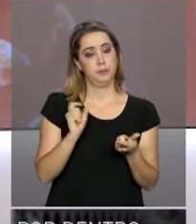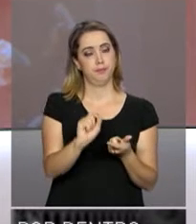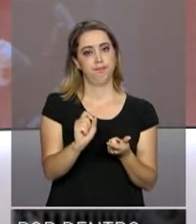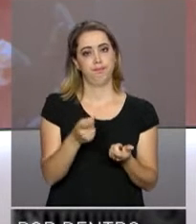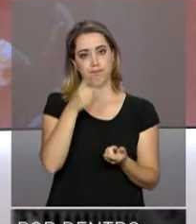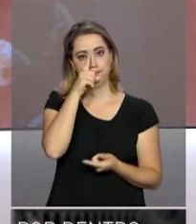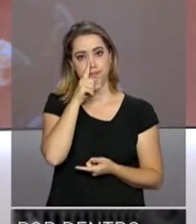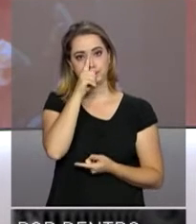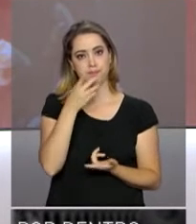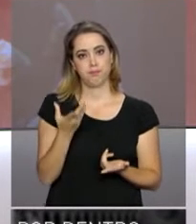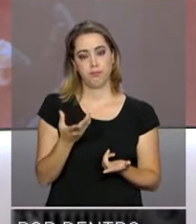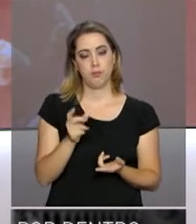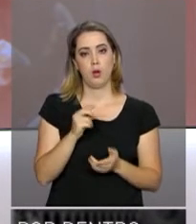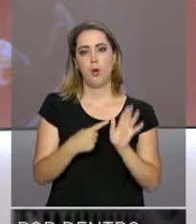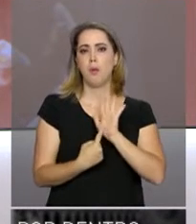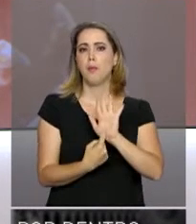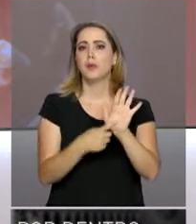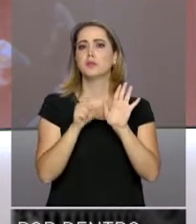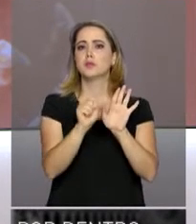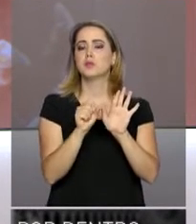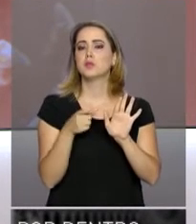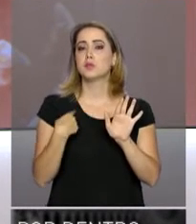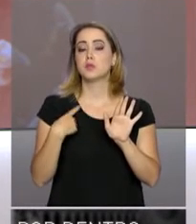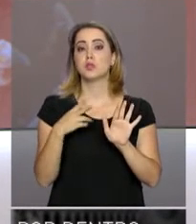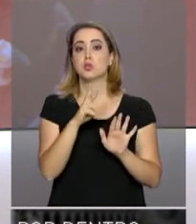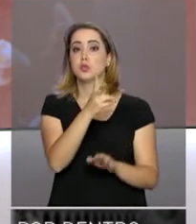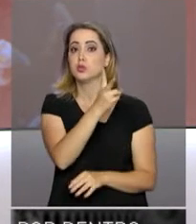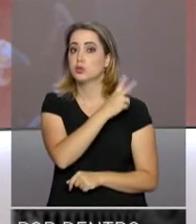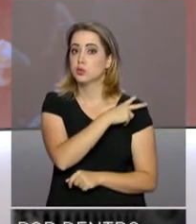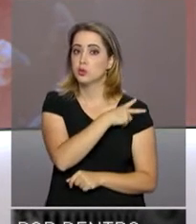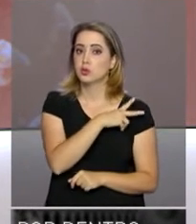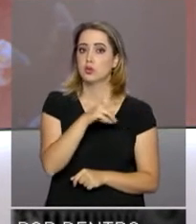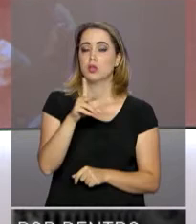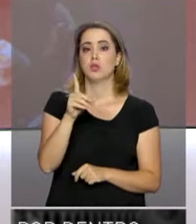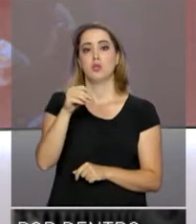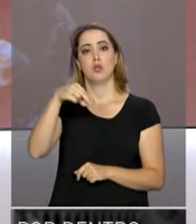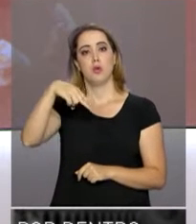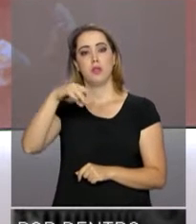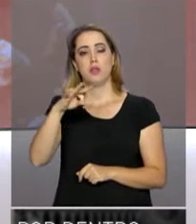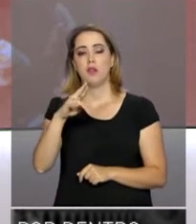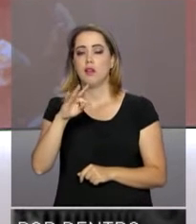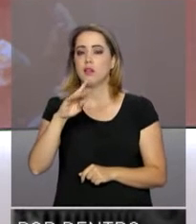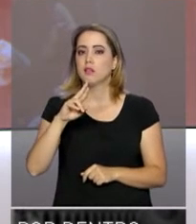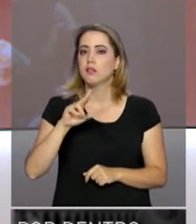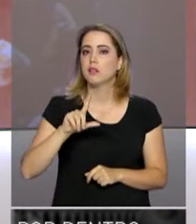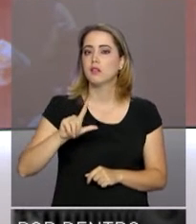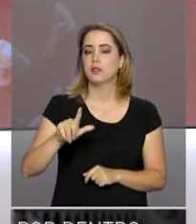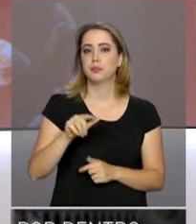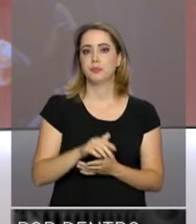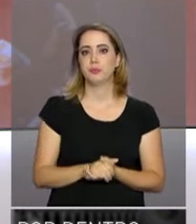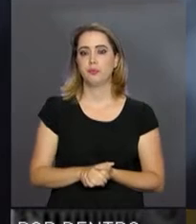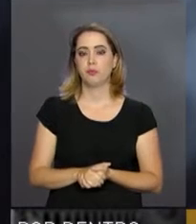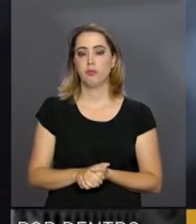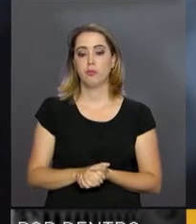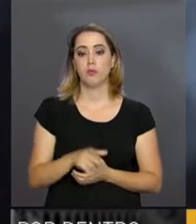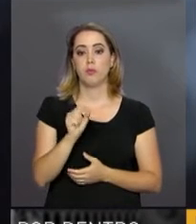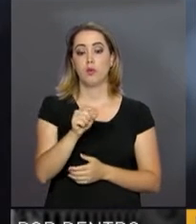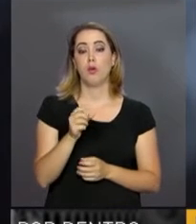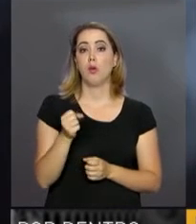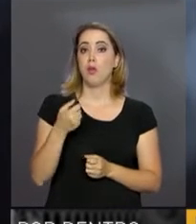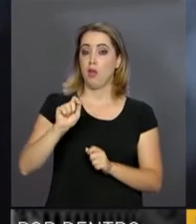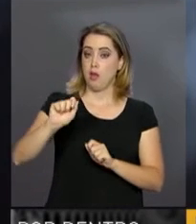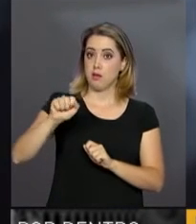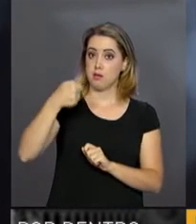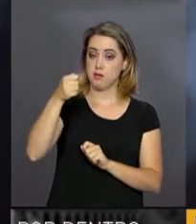perigosas. Quem mostra isso para a gente é o diretor do Departamento Nacional de Trânsito, Elmer Vicenzi. A sinalização